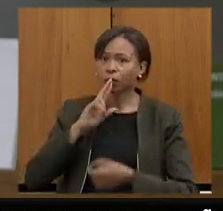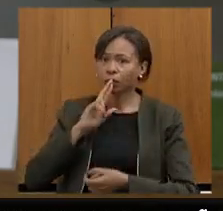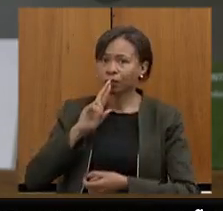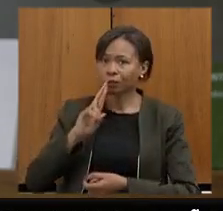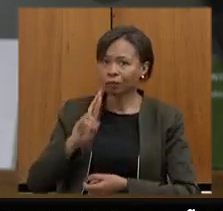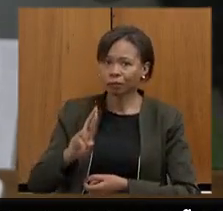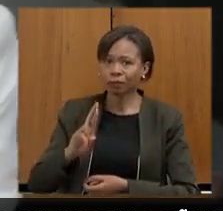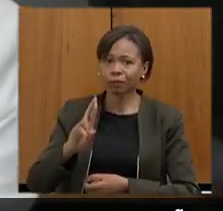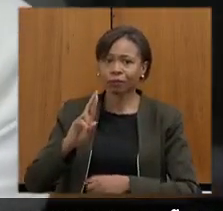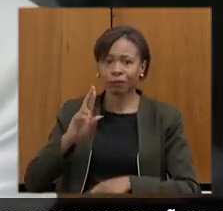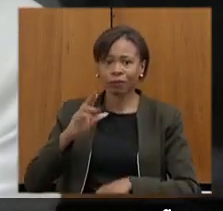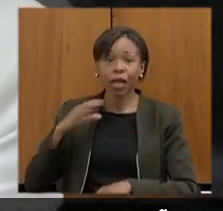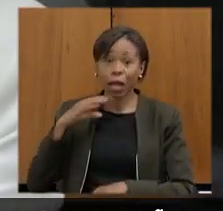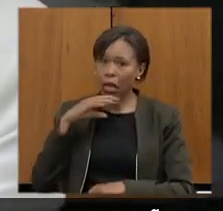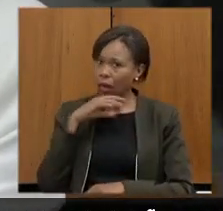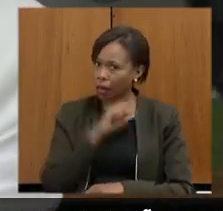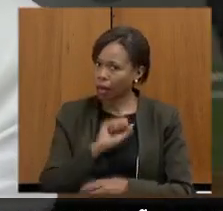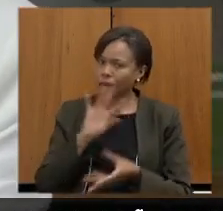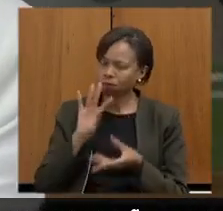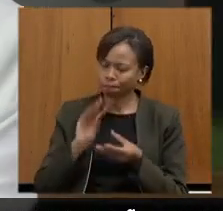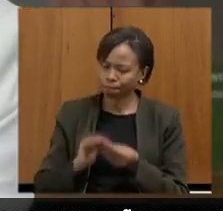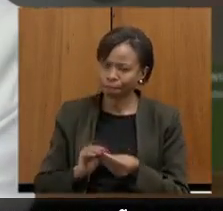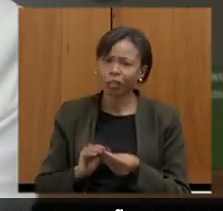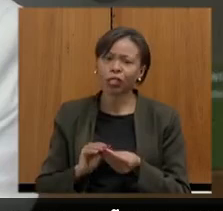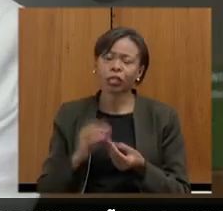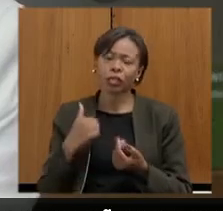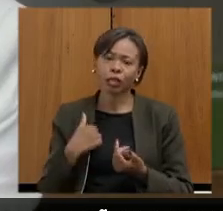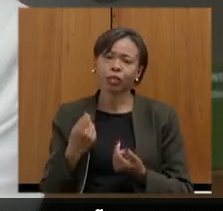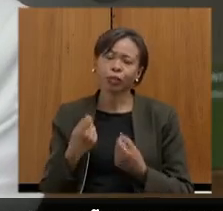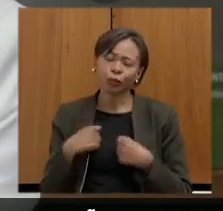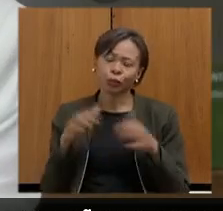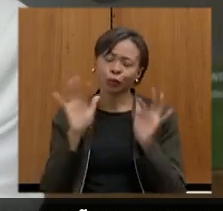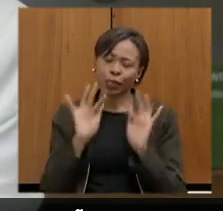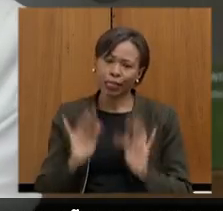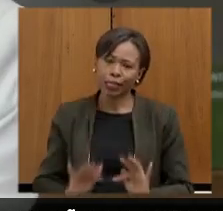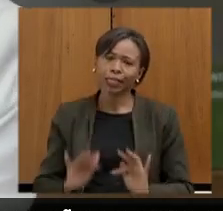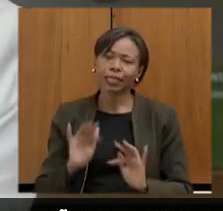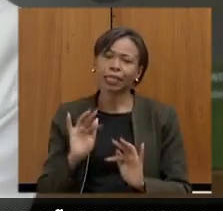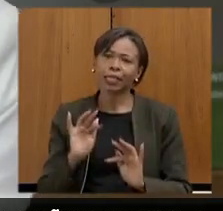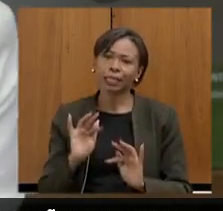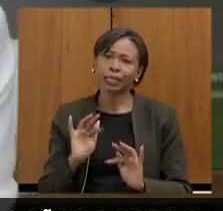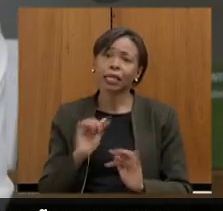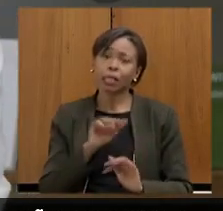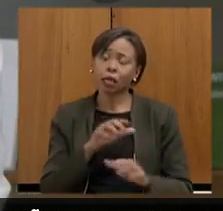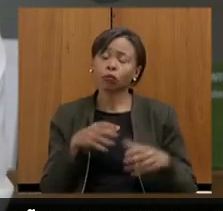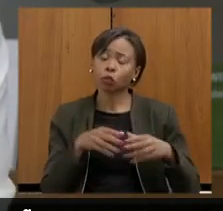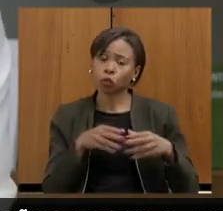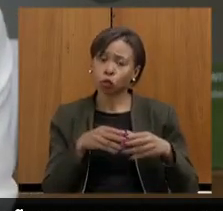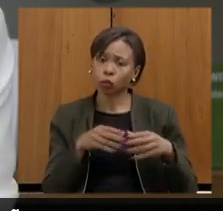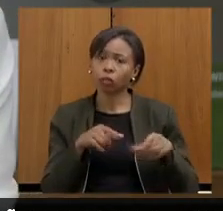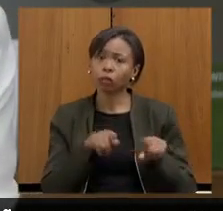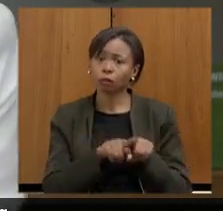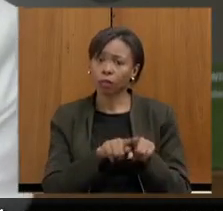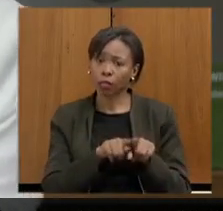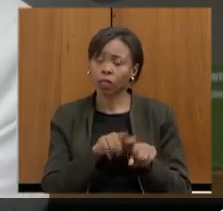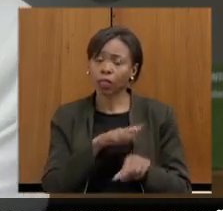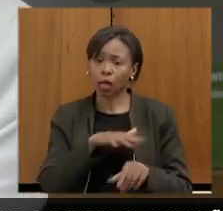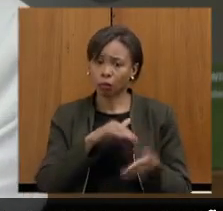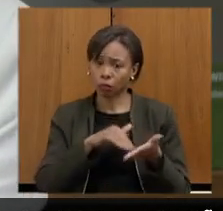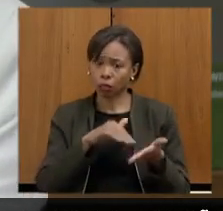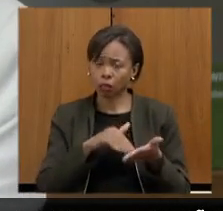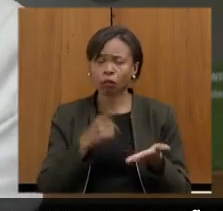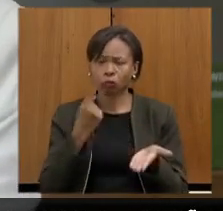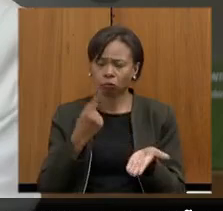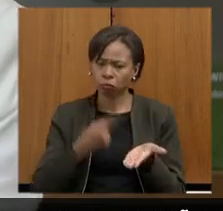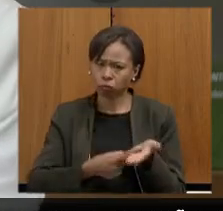mais célebre possível agradeço muito feliz faço das suas as minhas palavras da nossa equipe que tem tido uma grande um grande compromisso